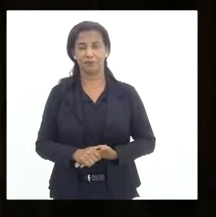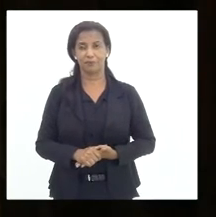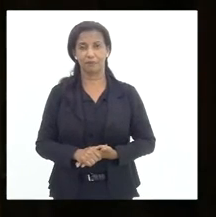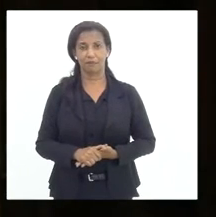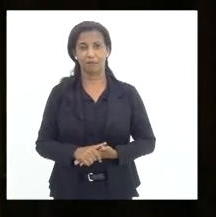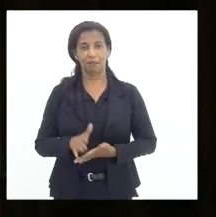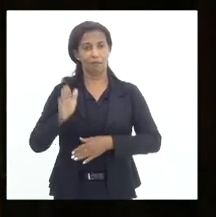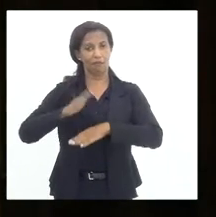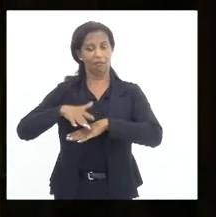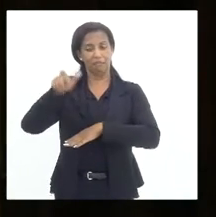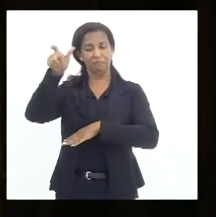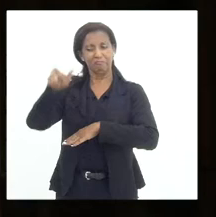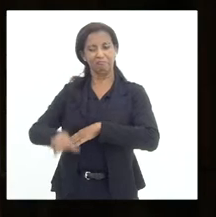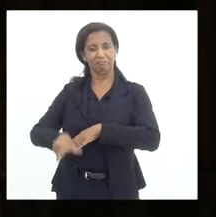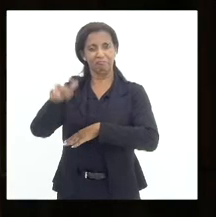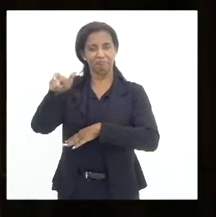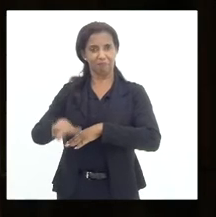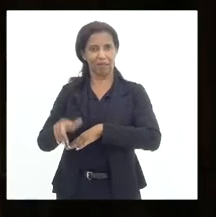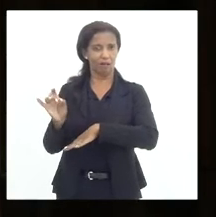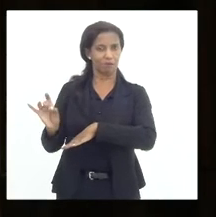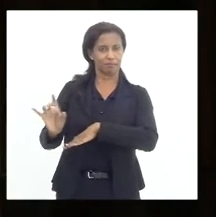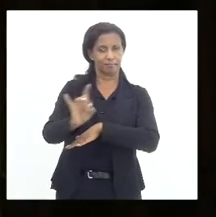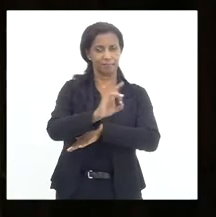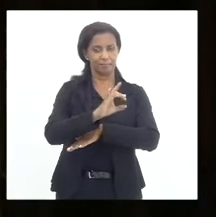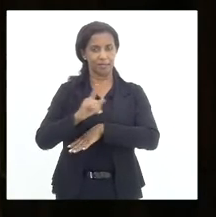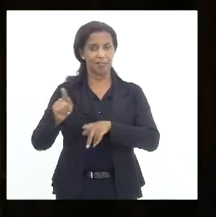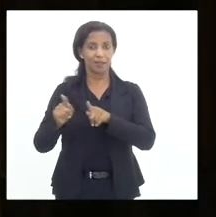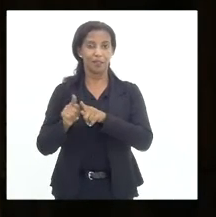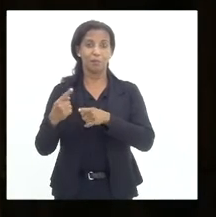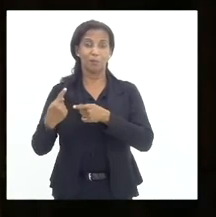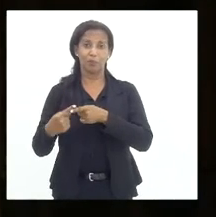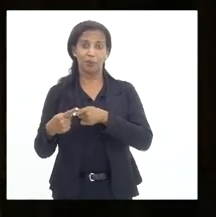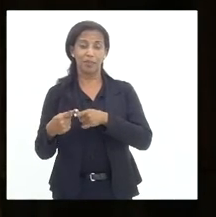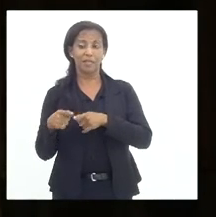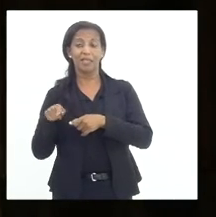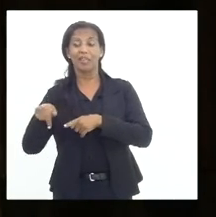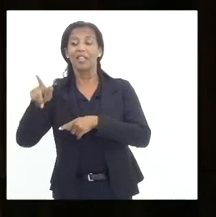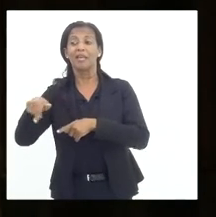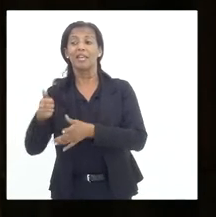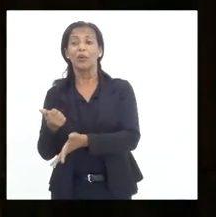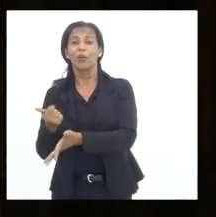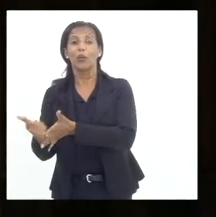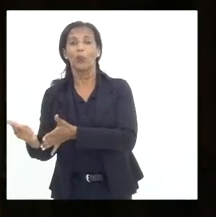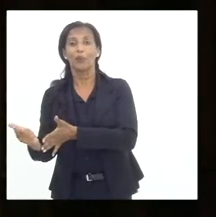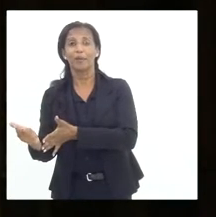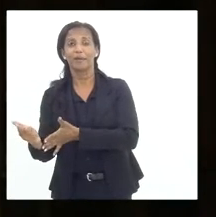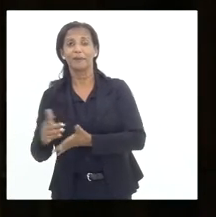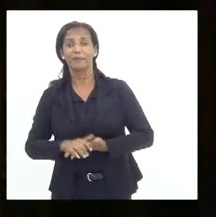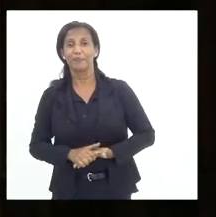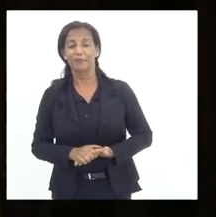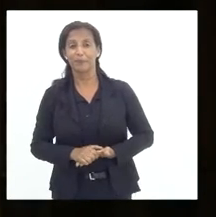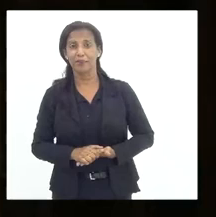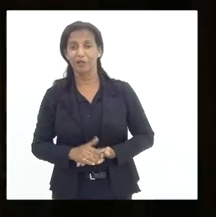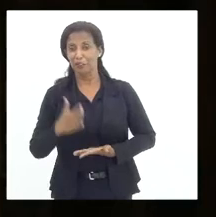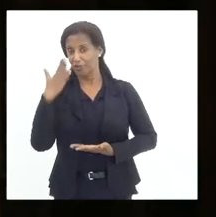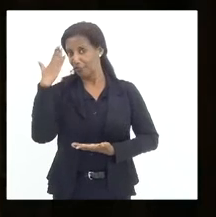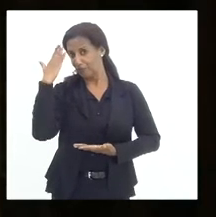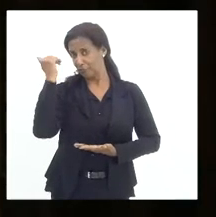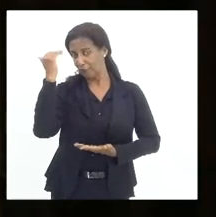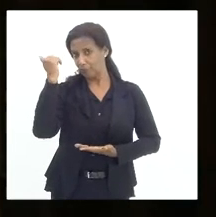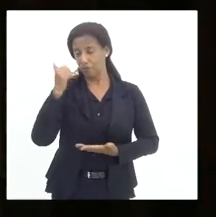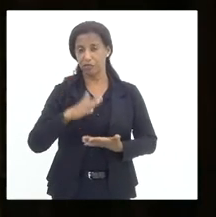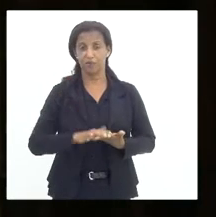pessoal, até porque tem que ter a ponta que compra o cobre, os famosos